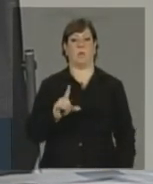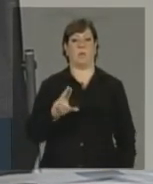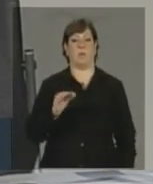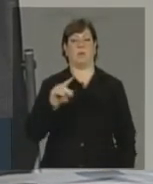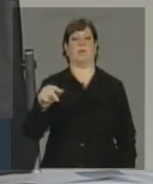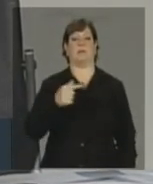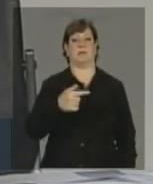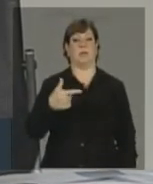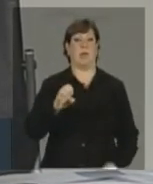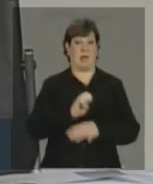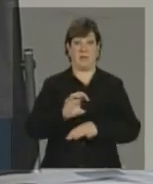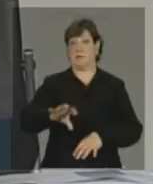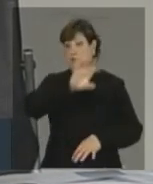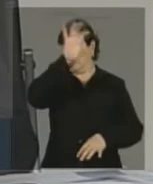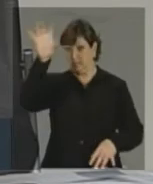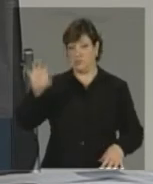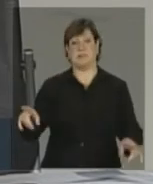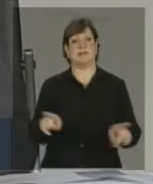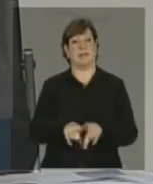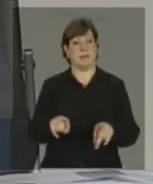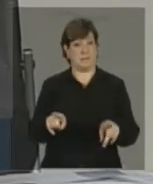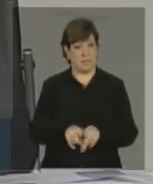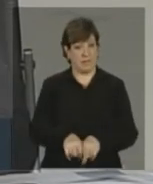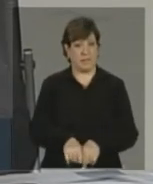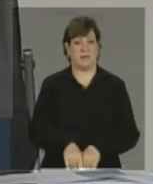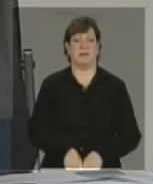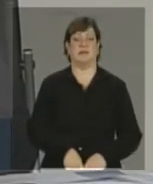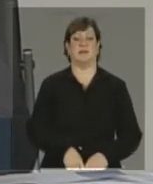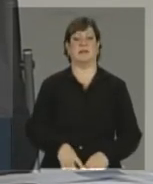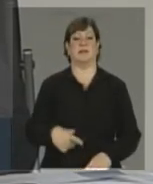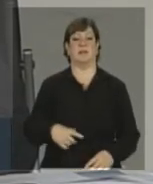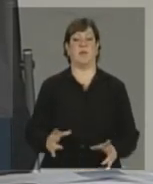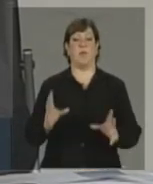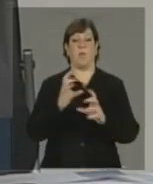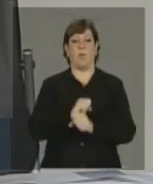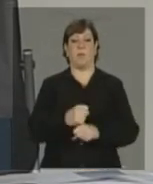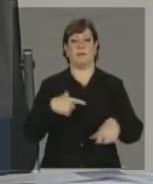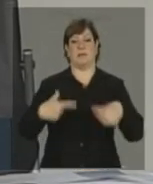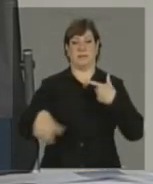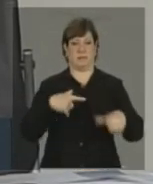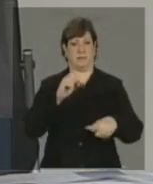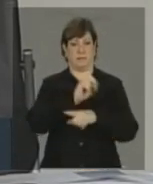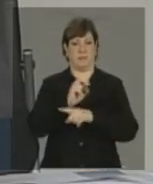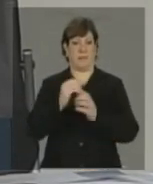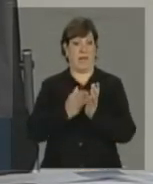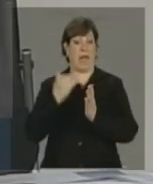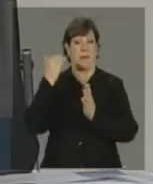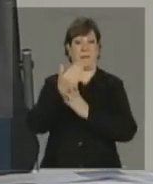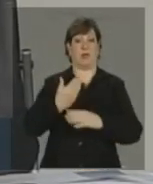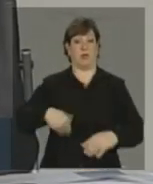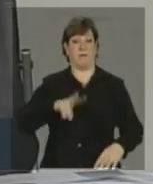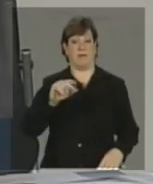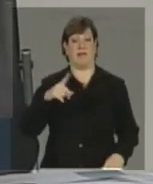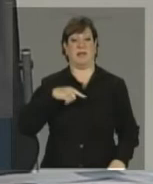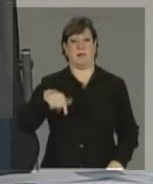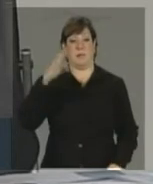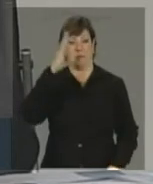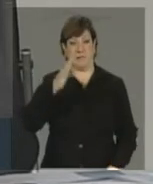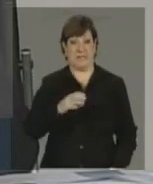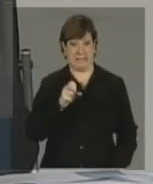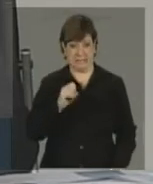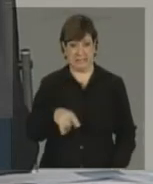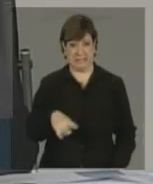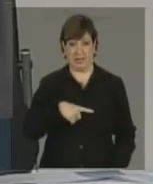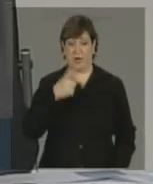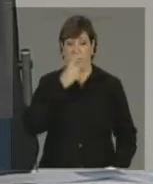dos estados ganha muito com a Resolução 72, a quantidade de empregos que a mais que nós teremos no Brasil, se ela